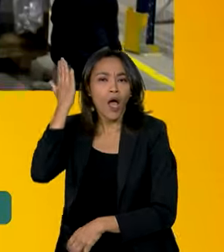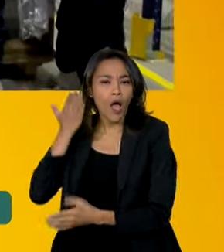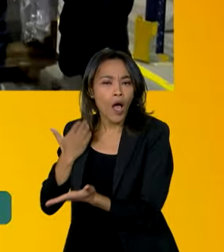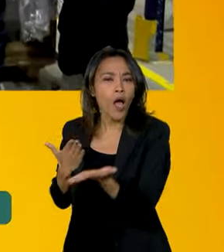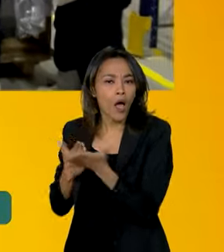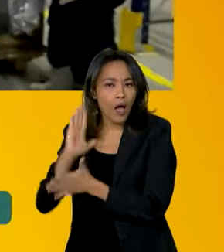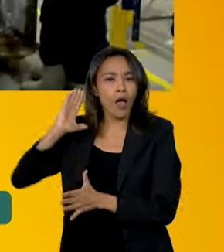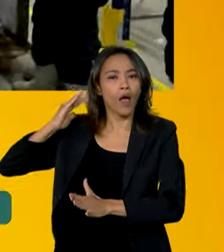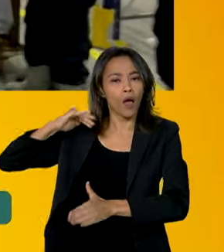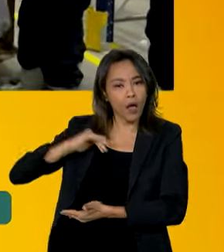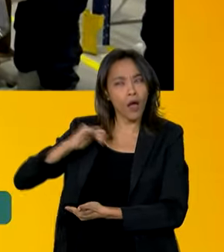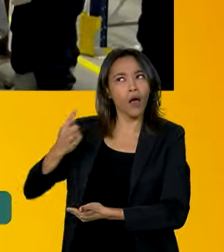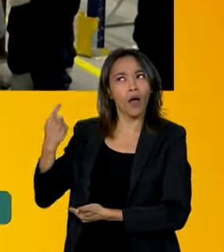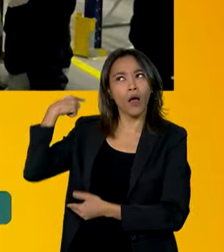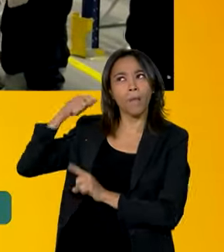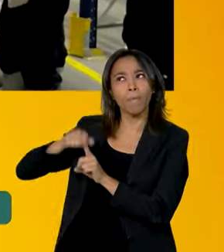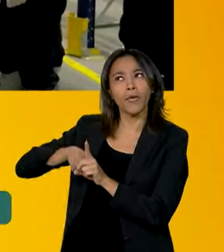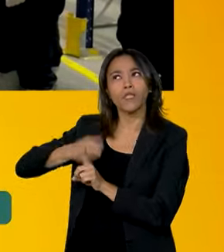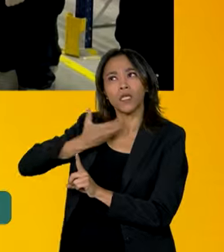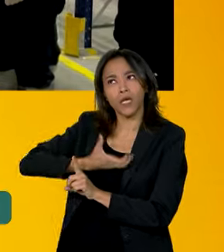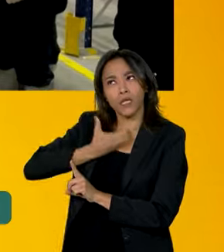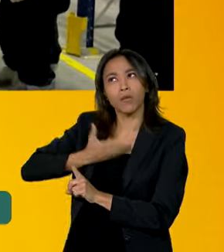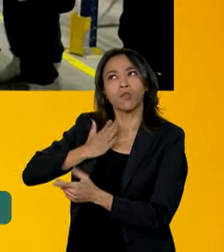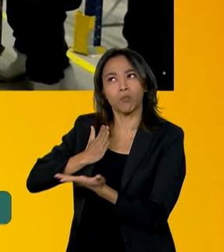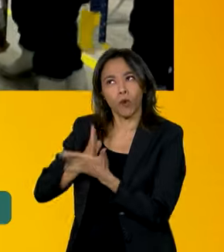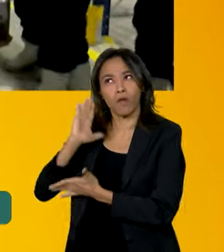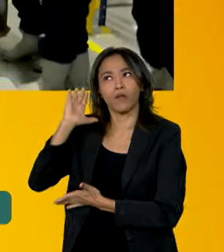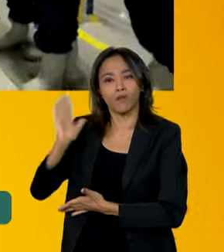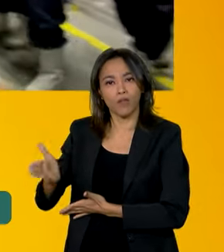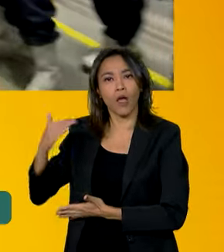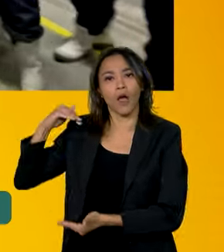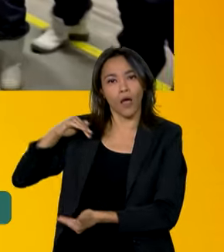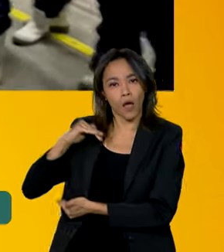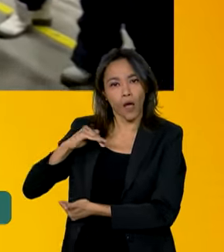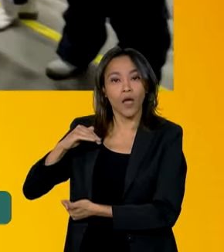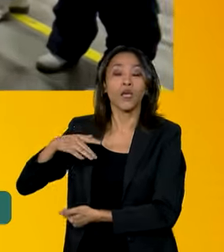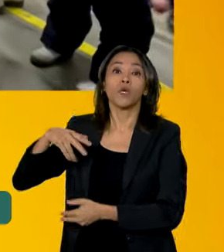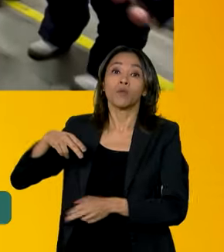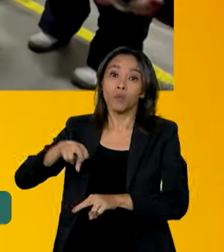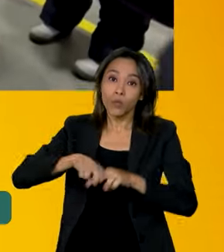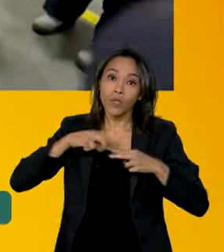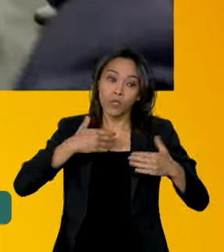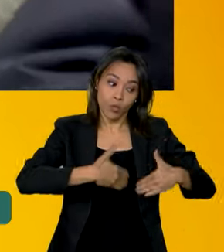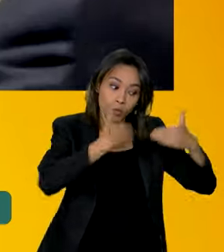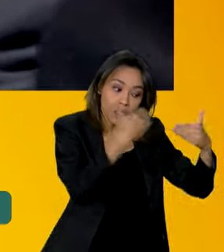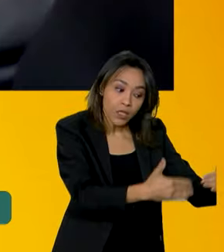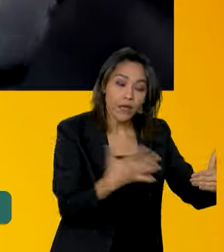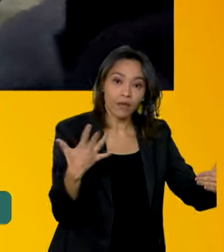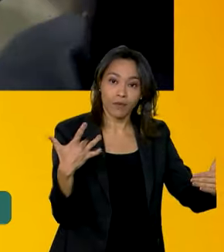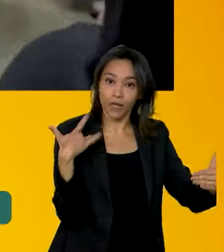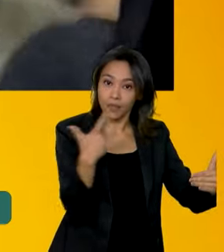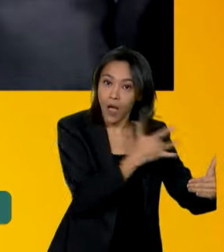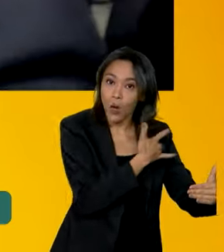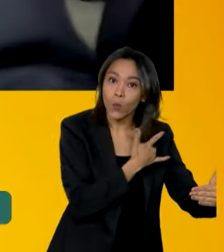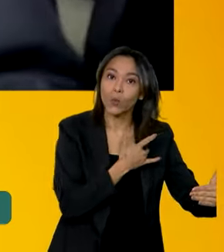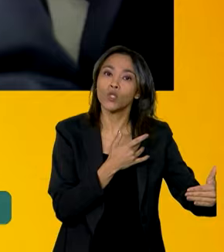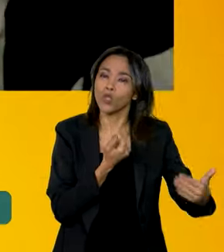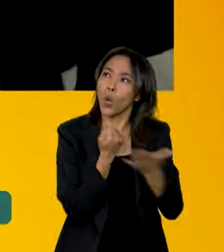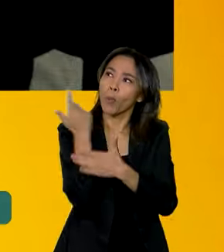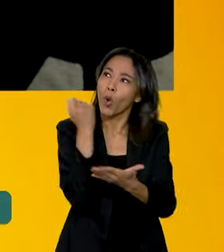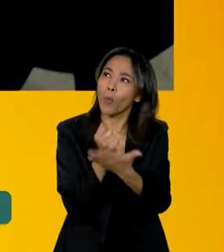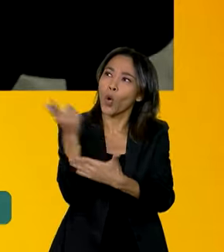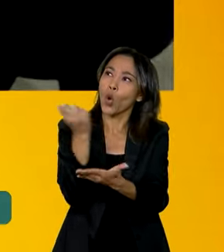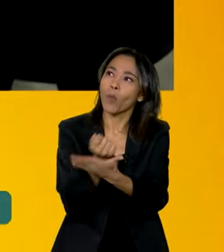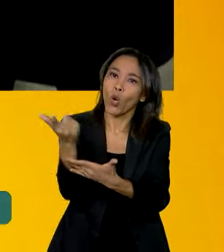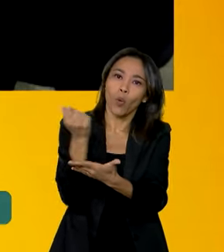Anvisa em dezembro do ano passado e imediatamente o Ministério da Saúde iniciou o processo de aquisição.